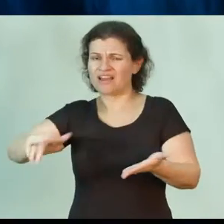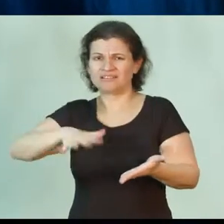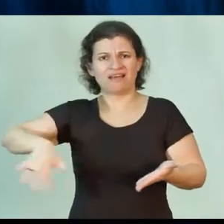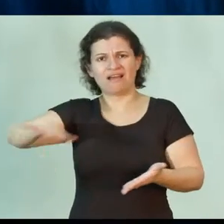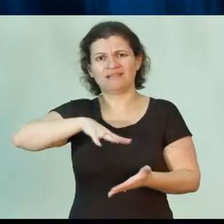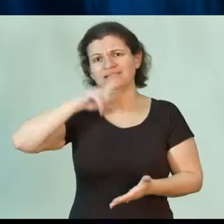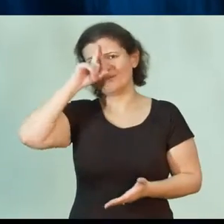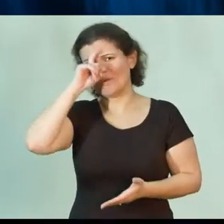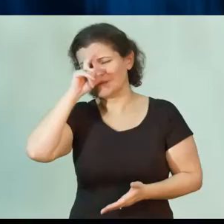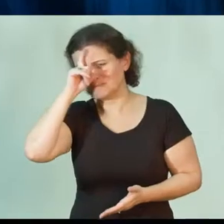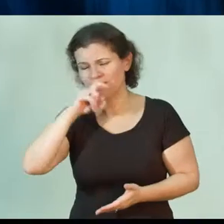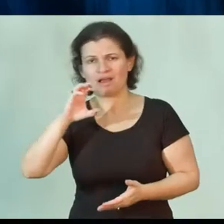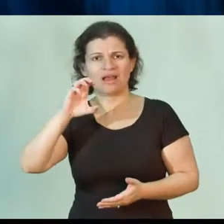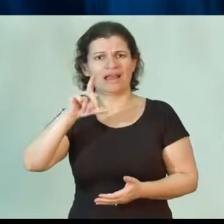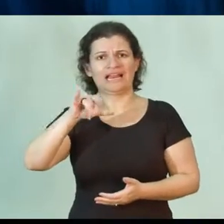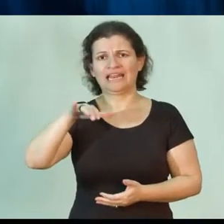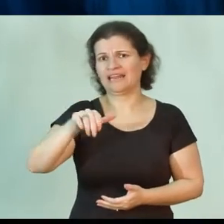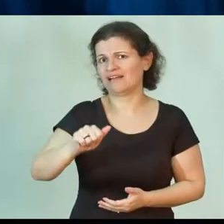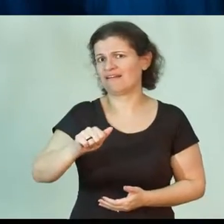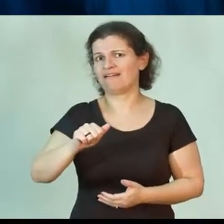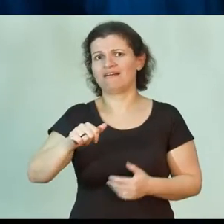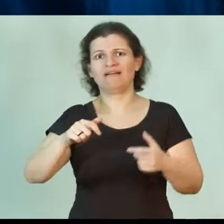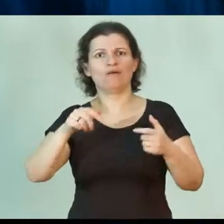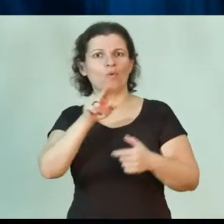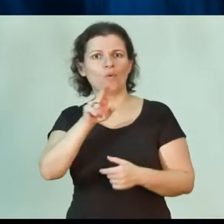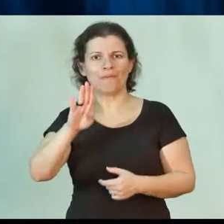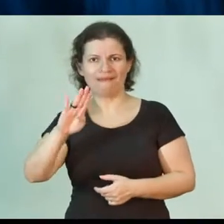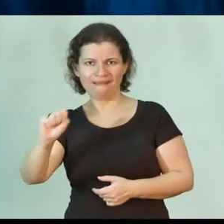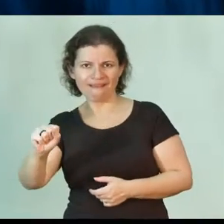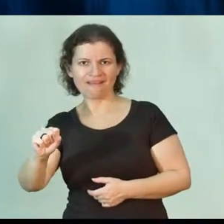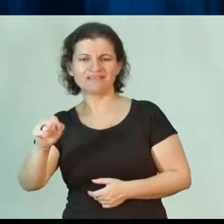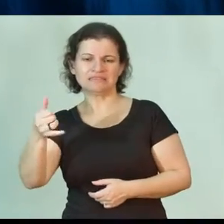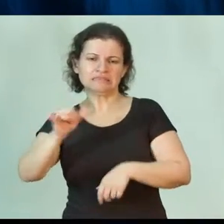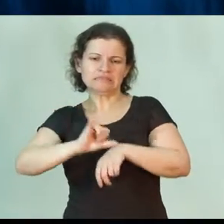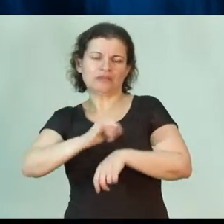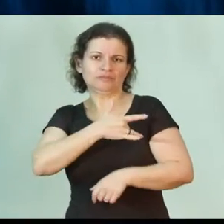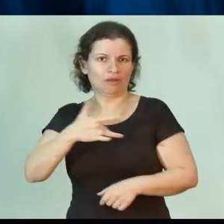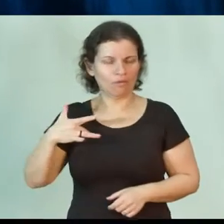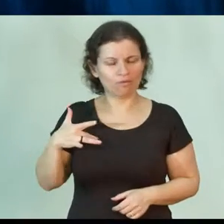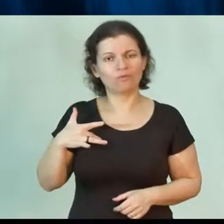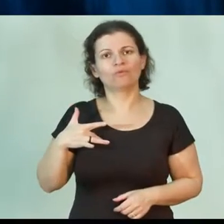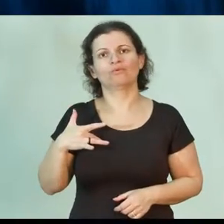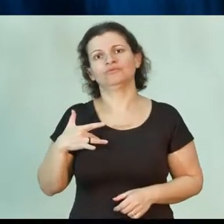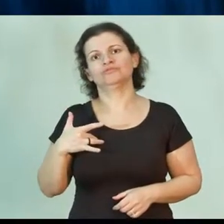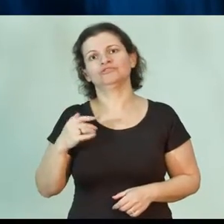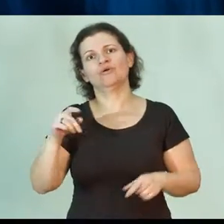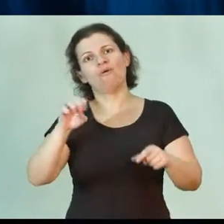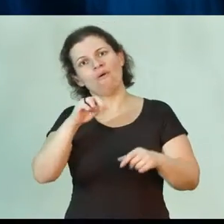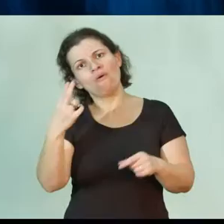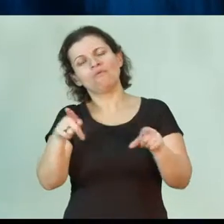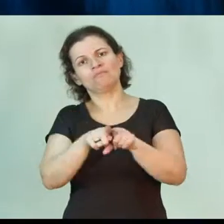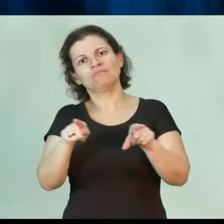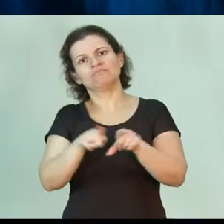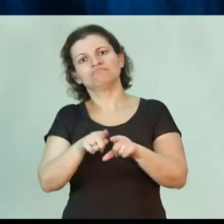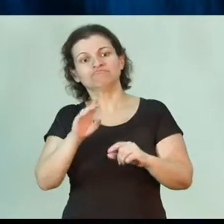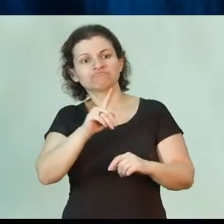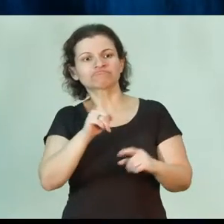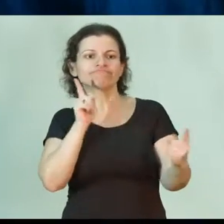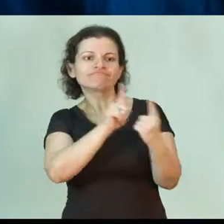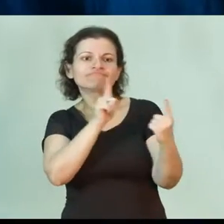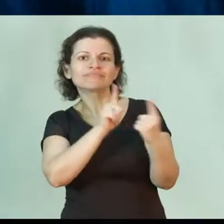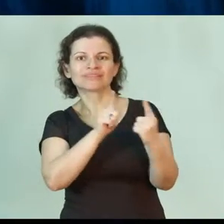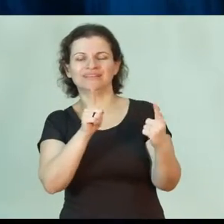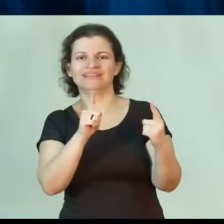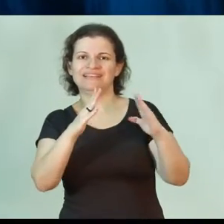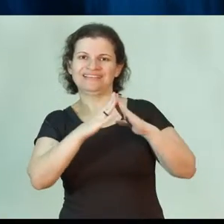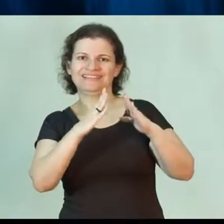hospitais, clínicas, na unidade básica de saúde, que são centros de saúde, também em domicílio. A